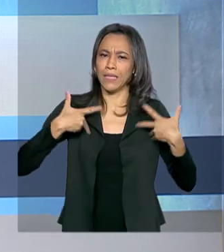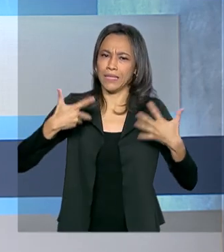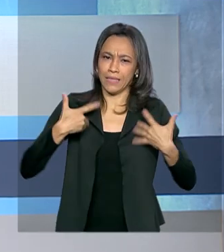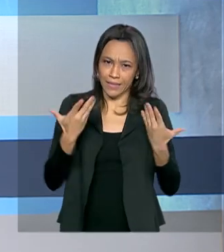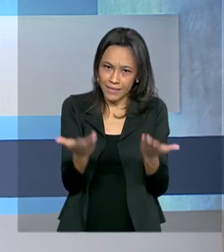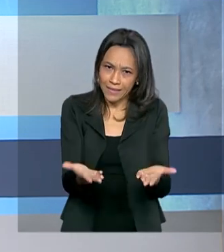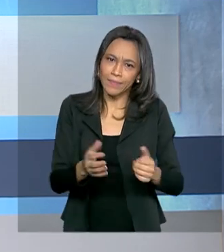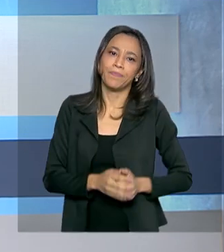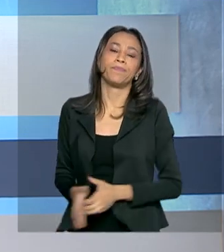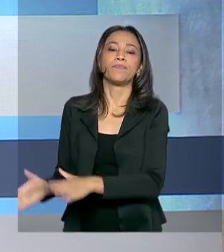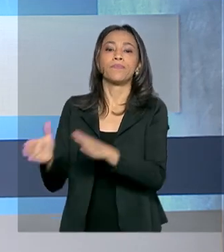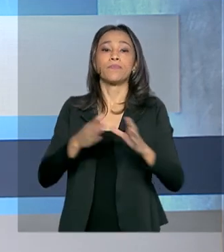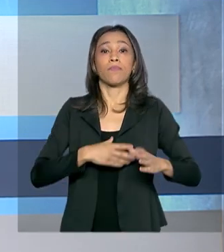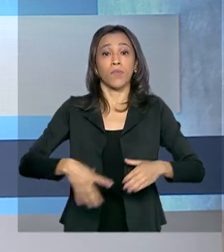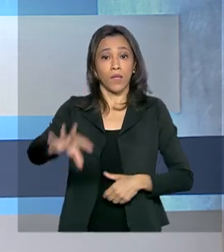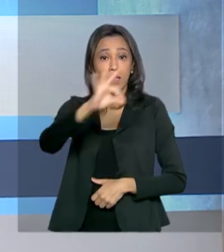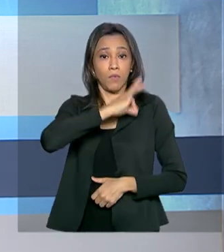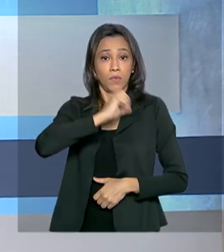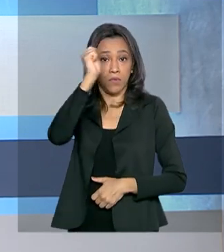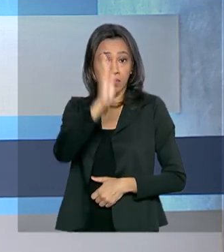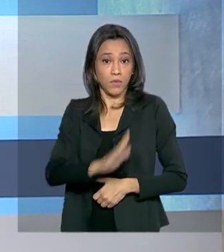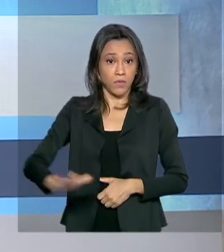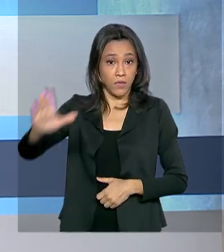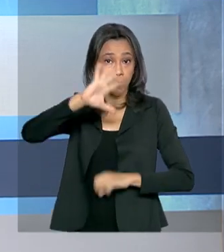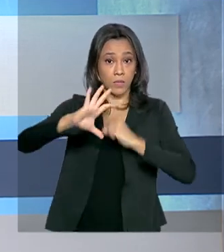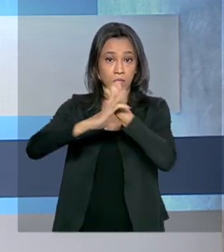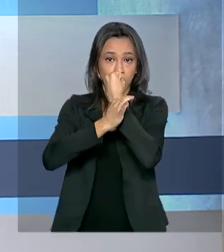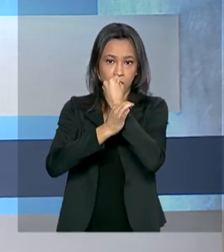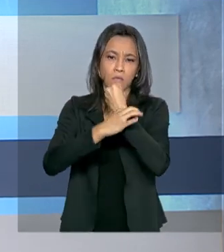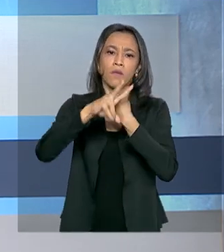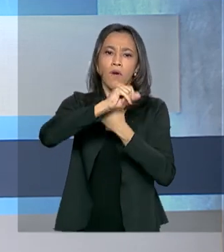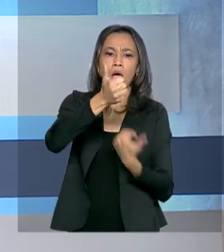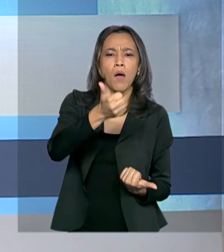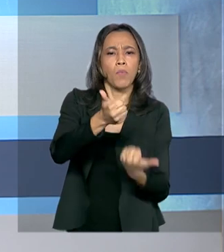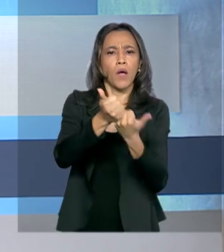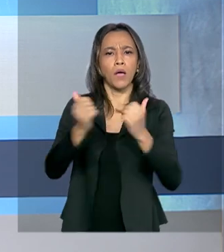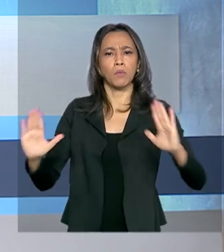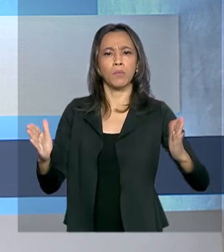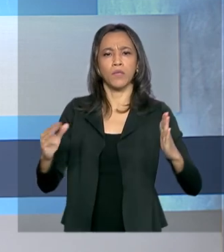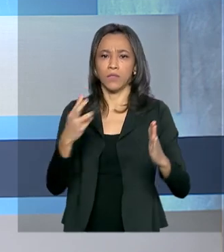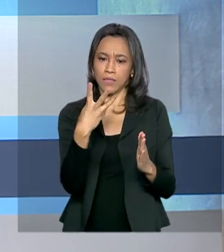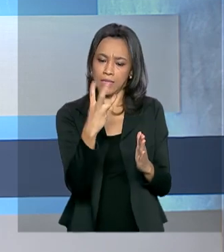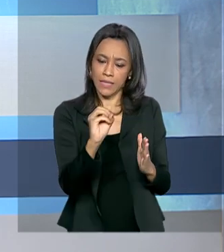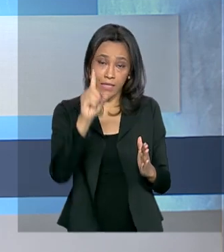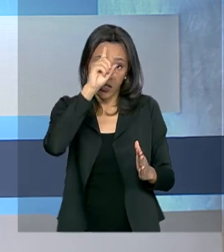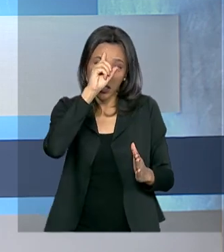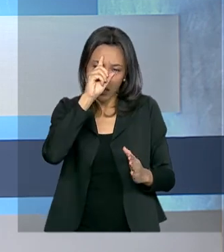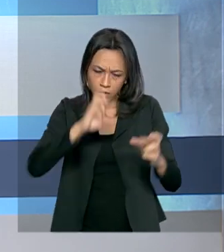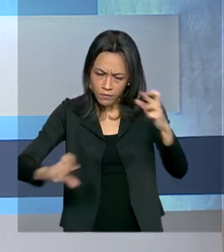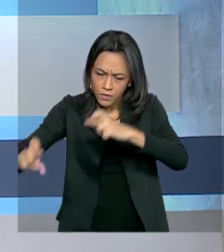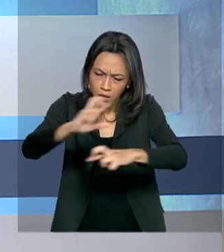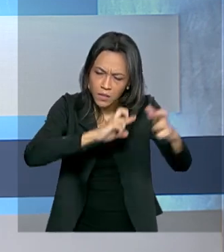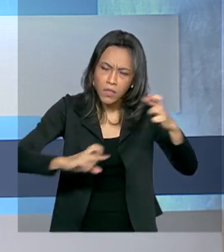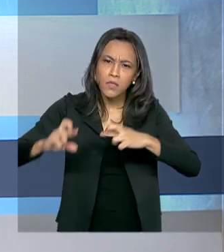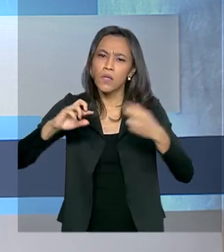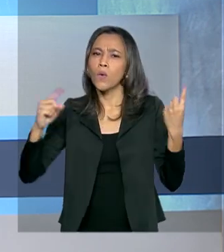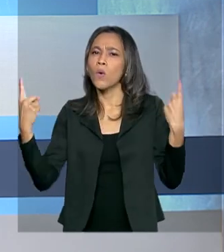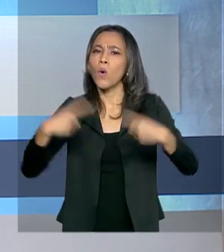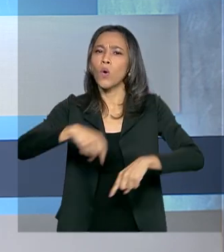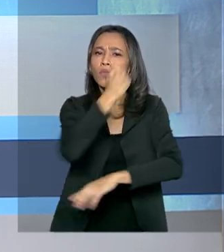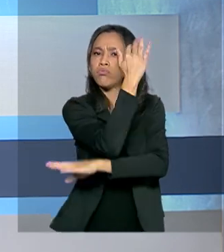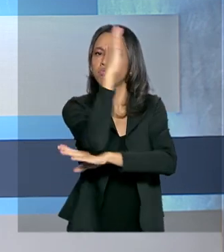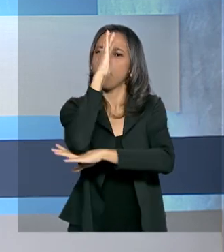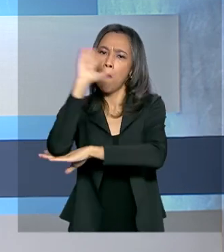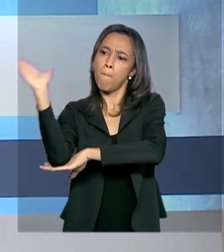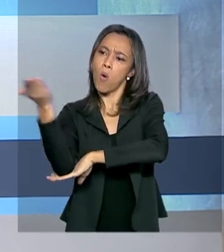E a Força Nacional de Segurança Pública vai apoiar por mais 30 dias a fiscalização, o combate ao desmatamento